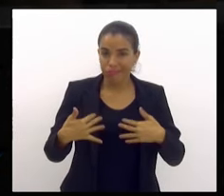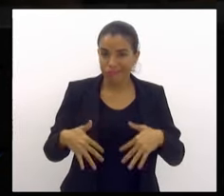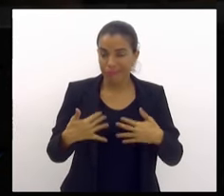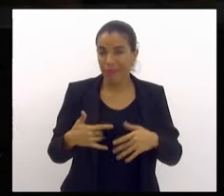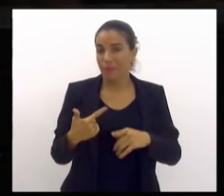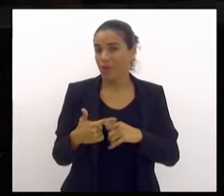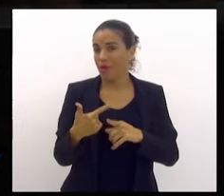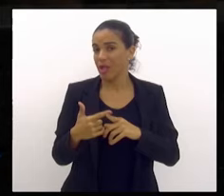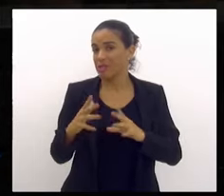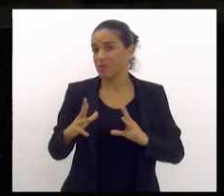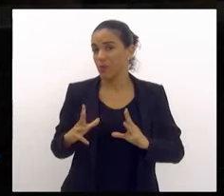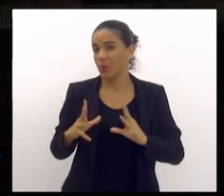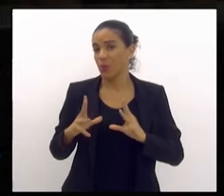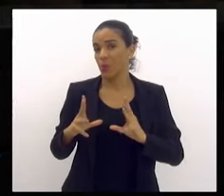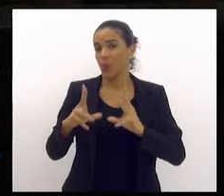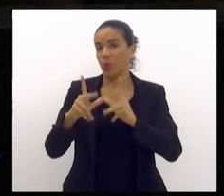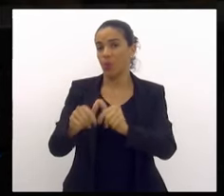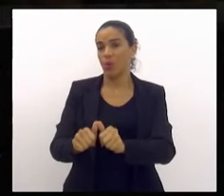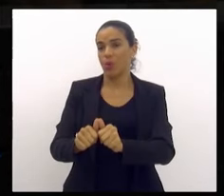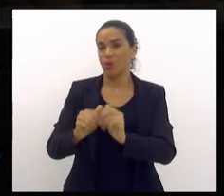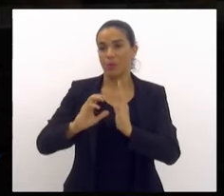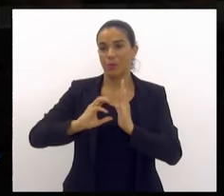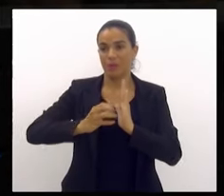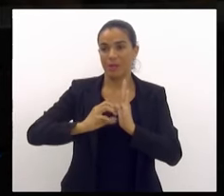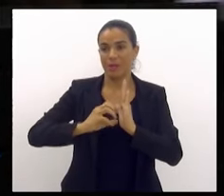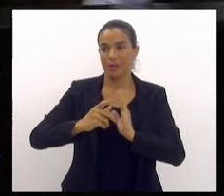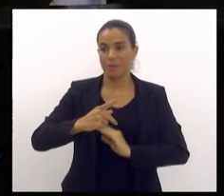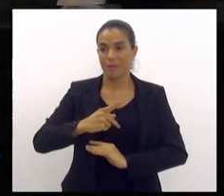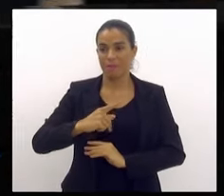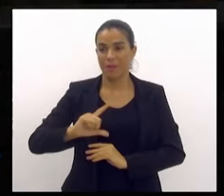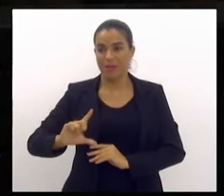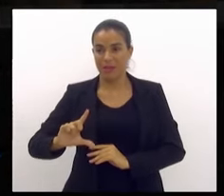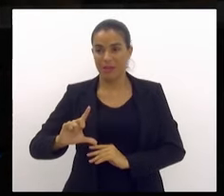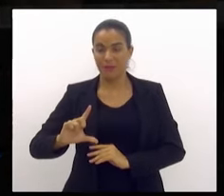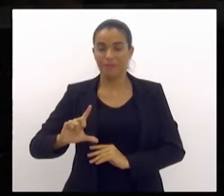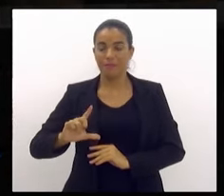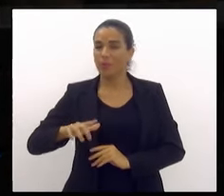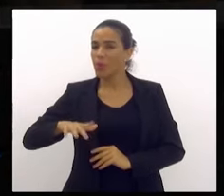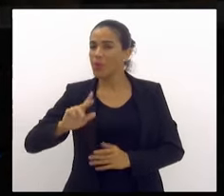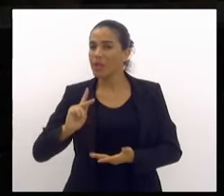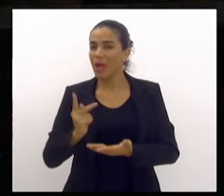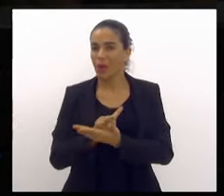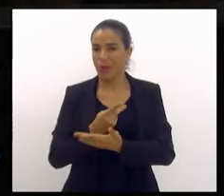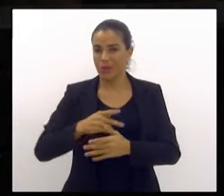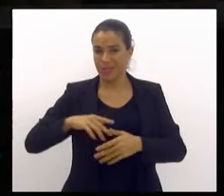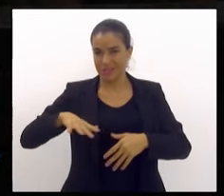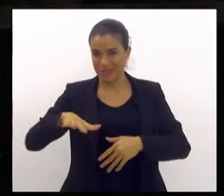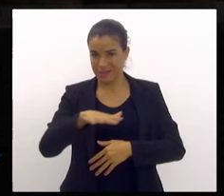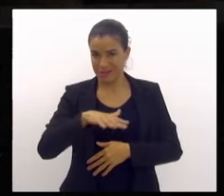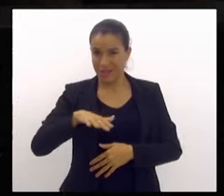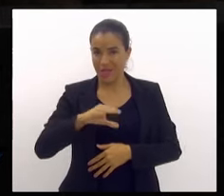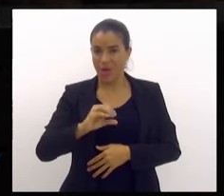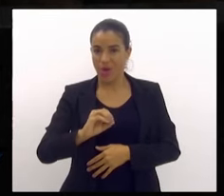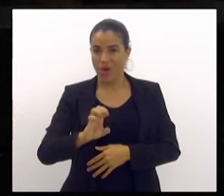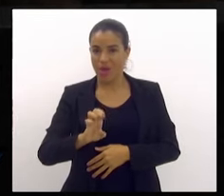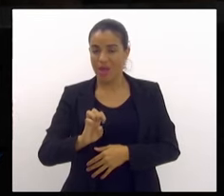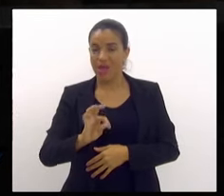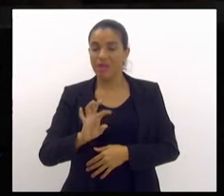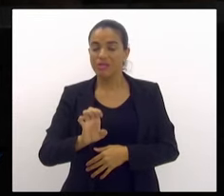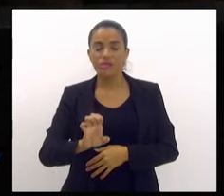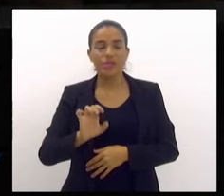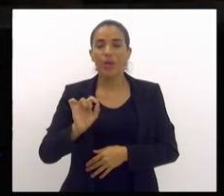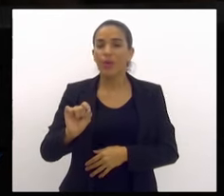são todos do PL. O que está havendo na Zona Oeste é absolutamente